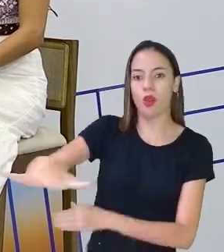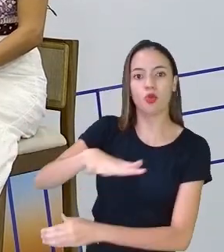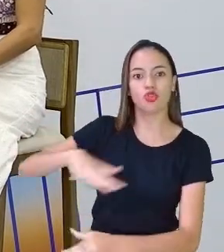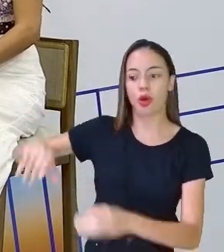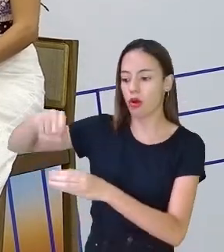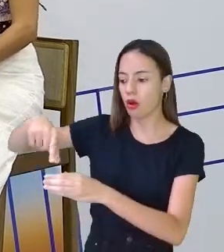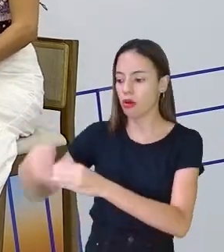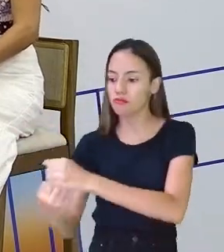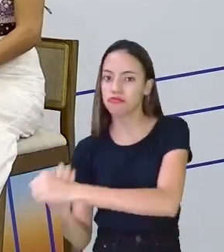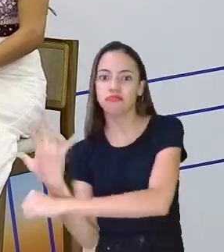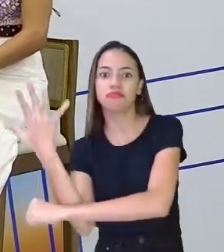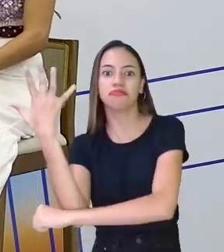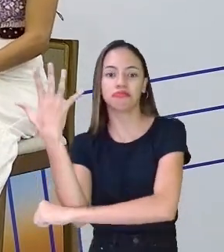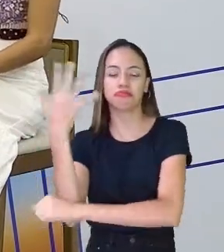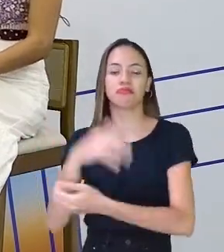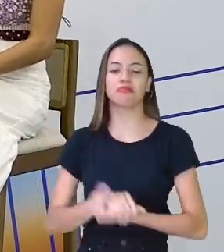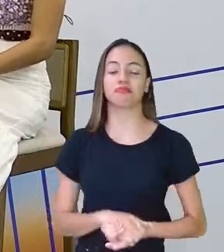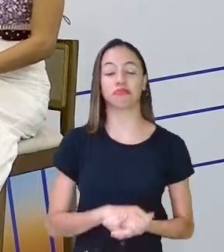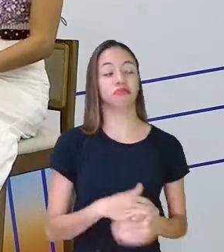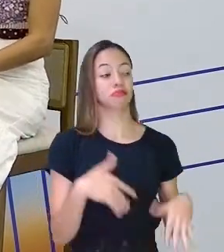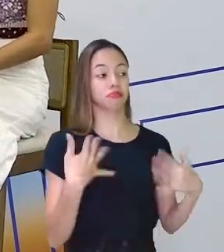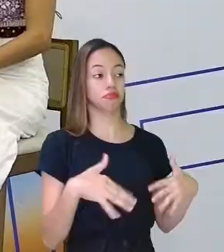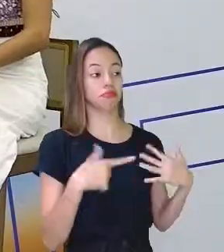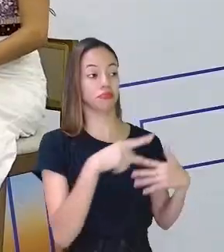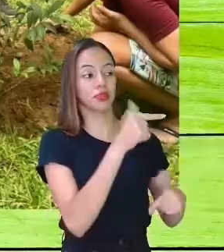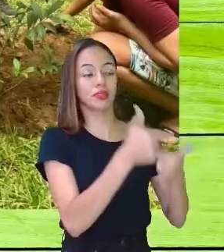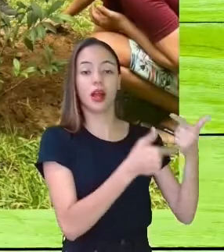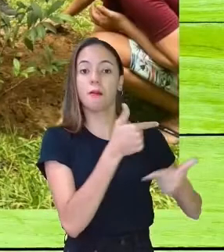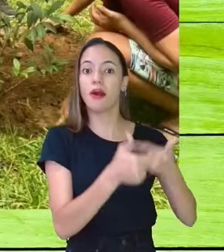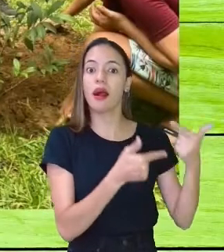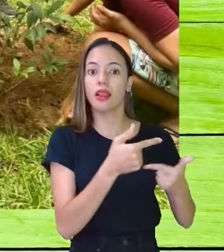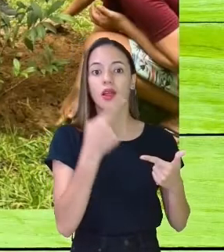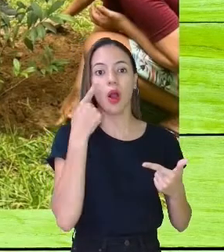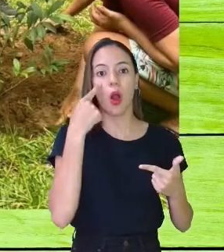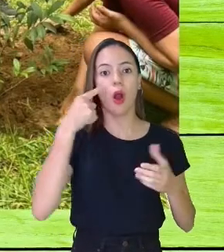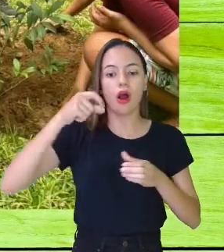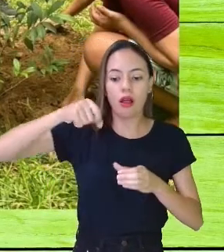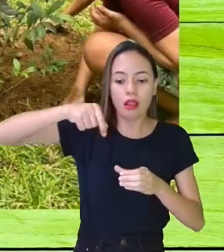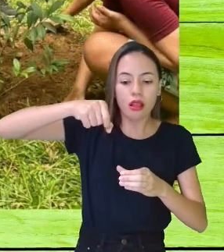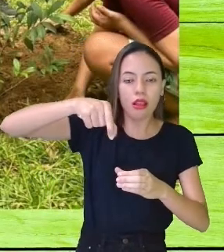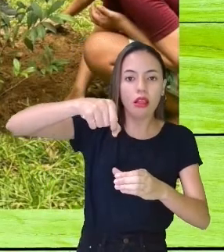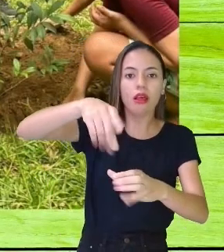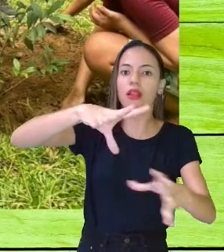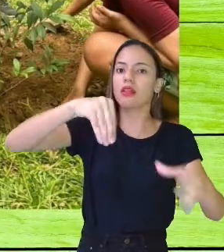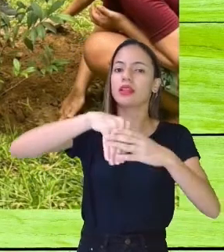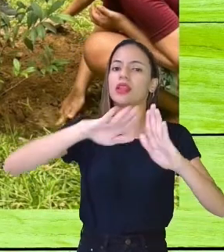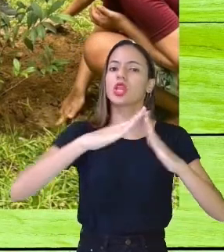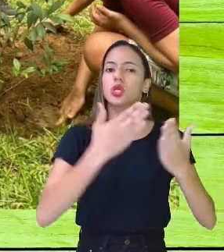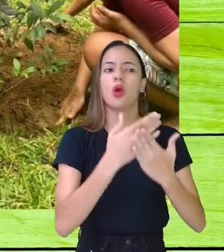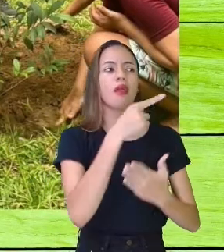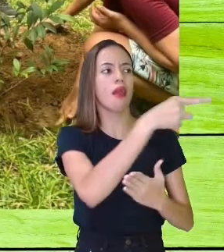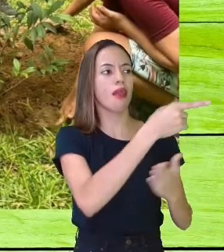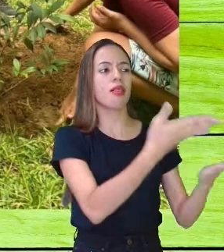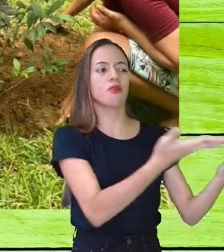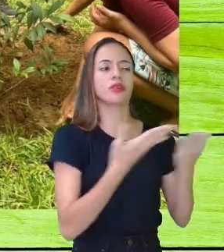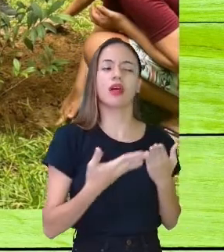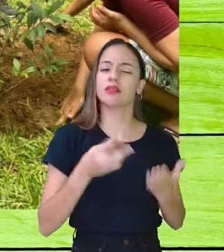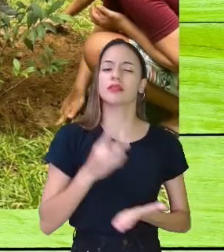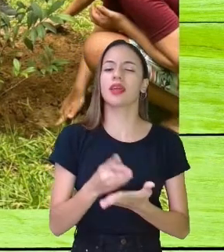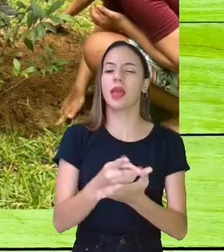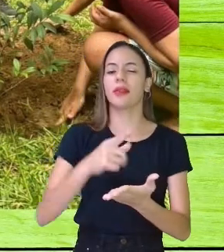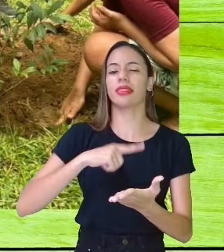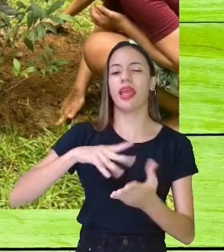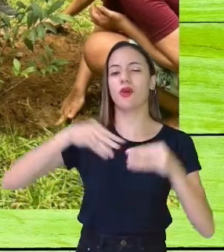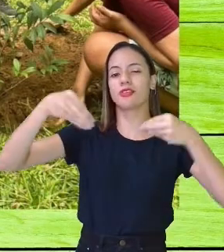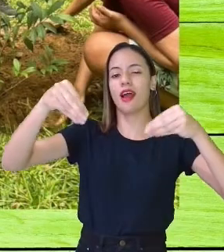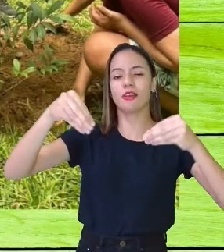Isso. Gente, esse trabalho, ele está sempre aí fazendo o plantio nas escolas, onde ele é convidado, ele sempre tem as mudas dele, não